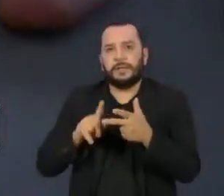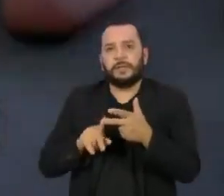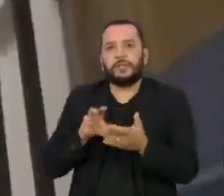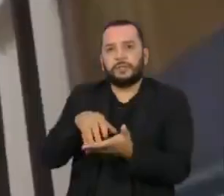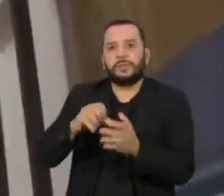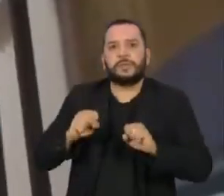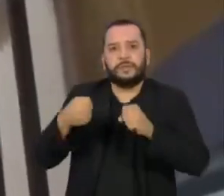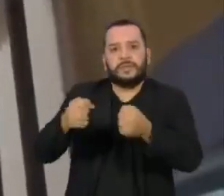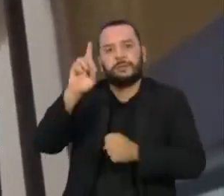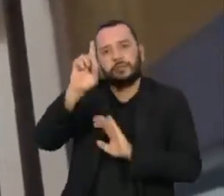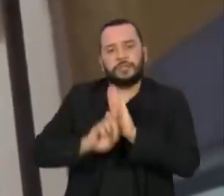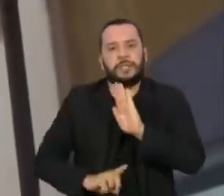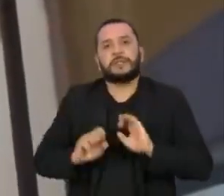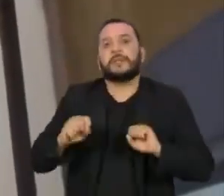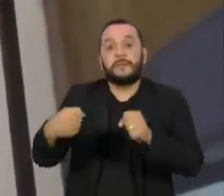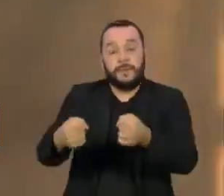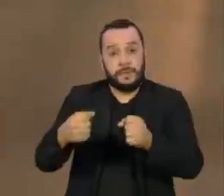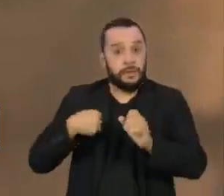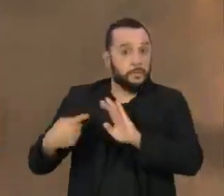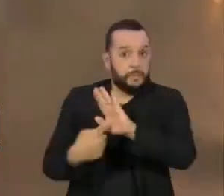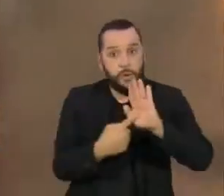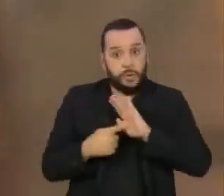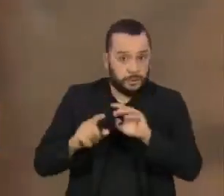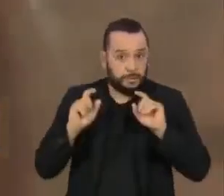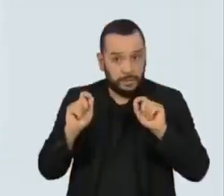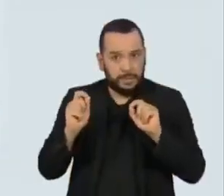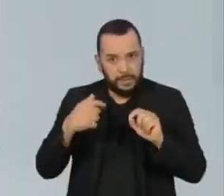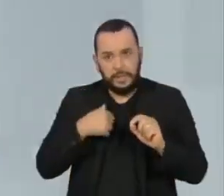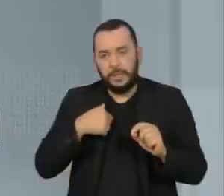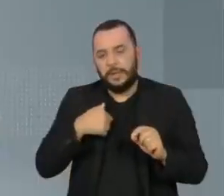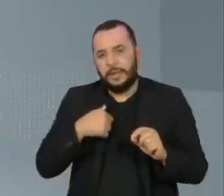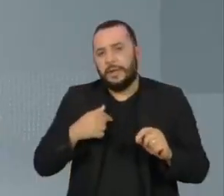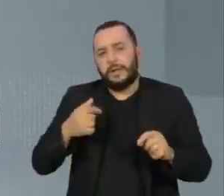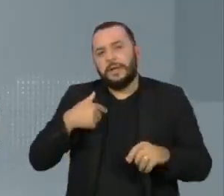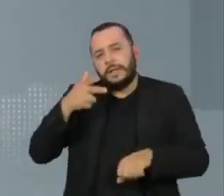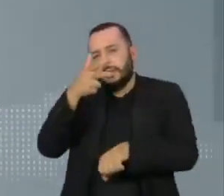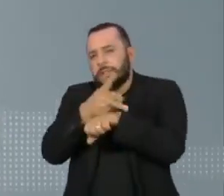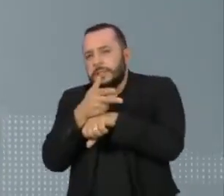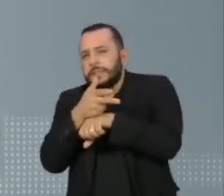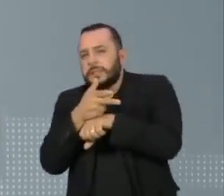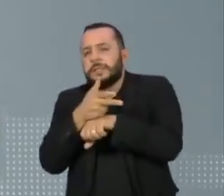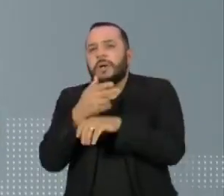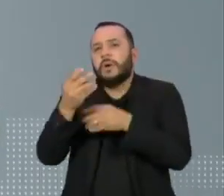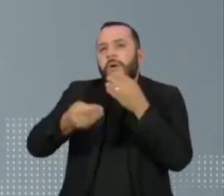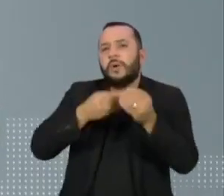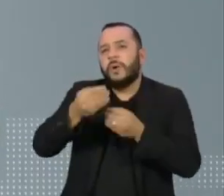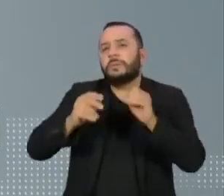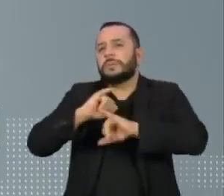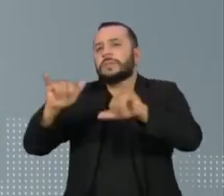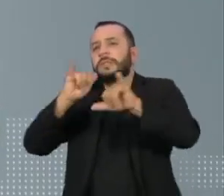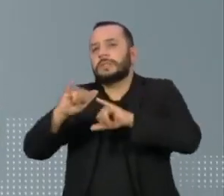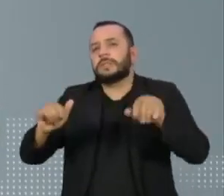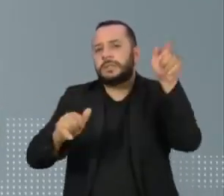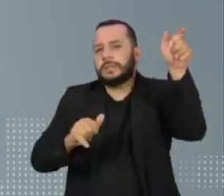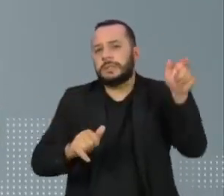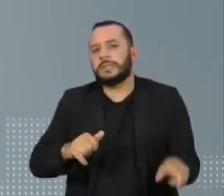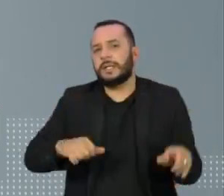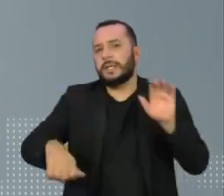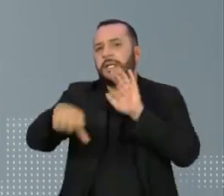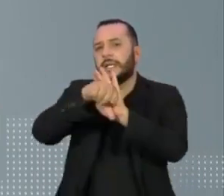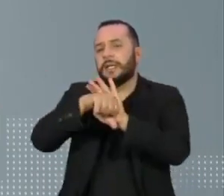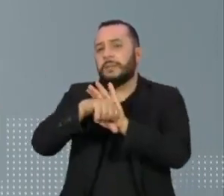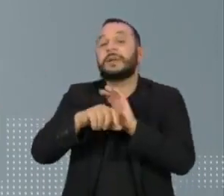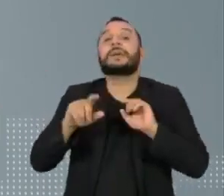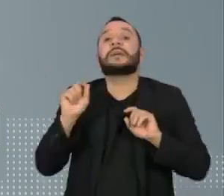identificou problemas da cobertura jornalística sobre crimes. Em 25% das notícias, não havia menção a